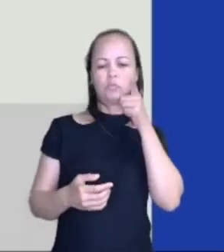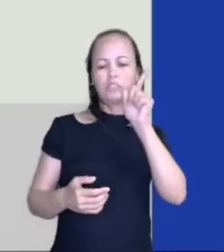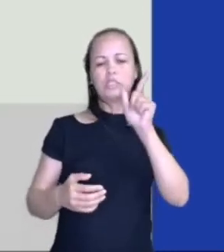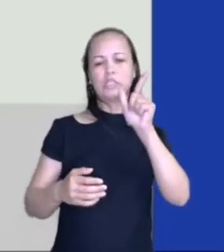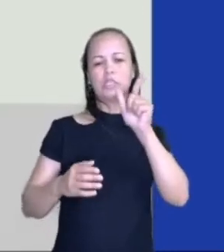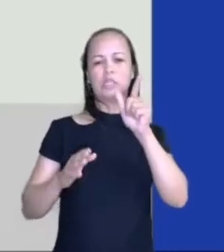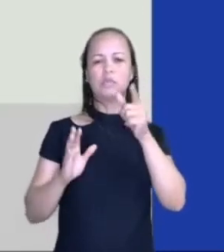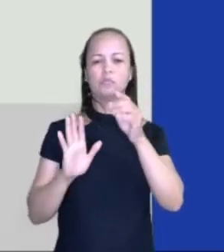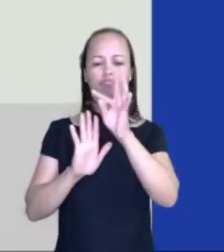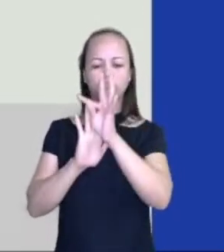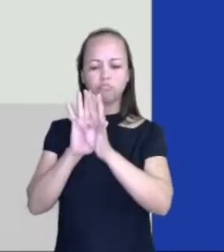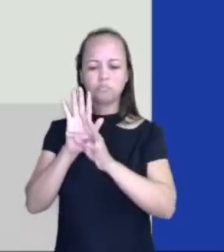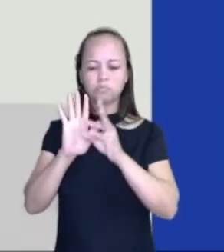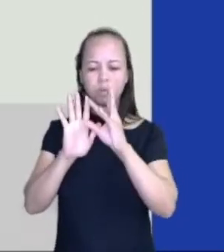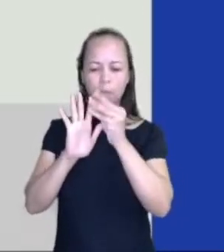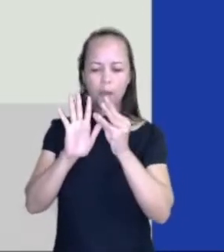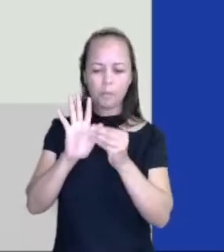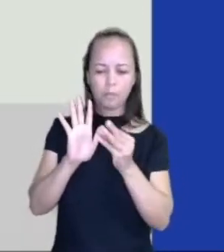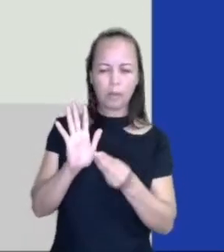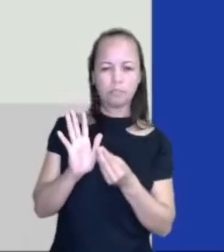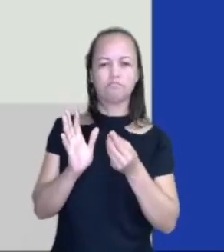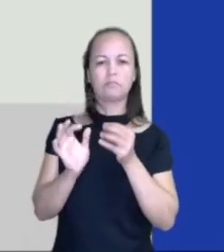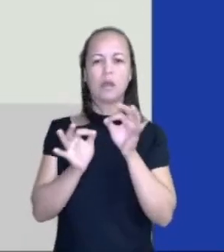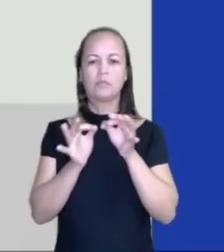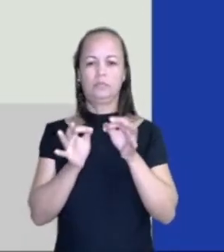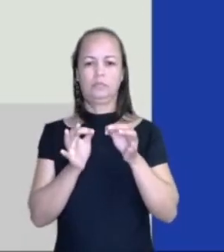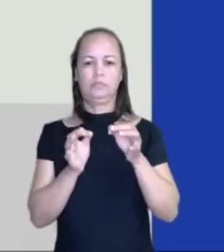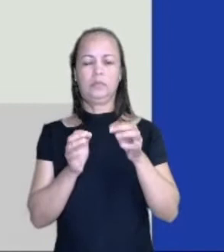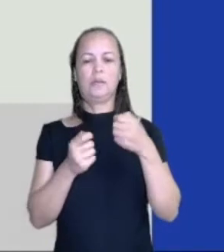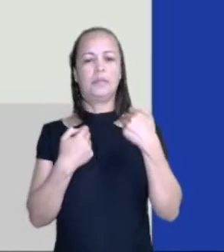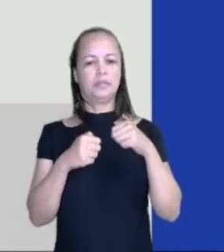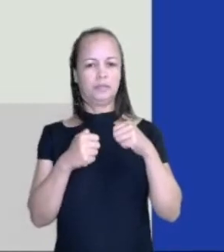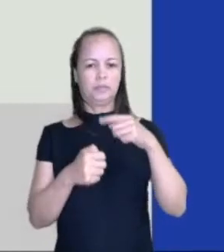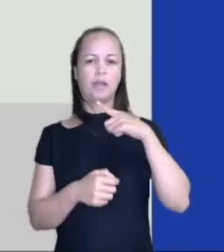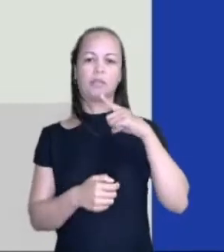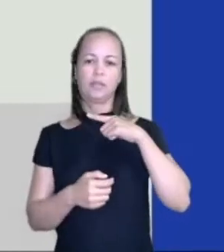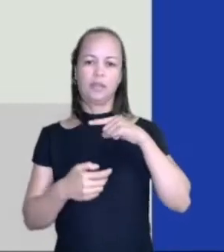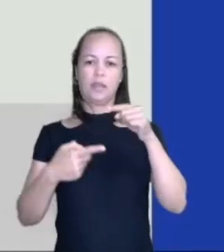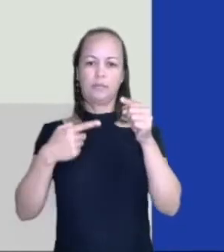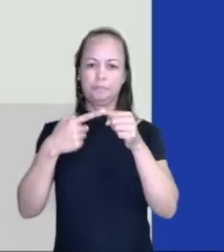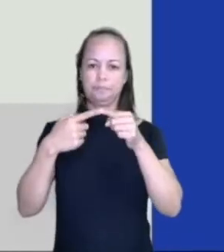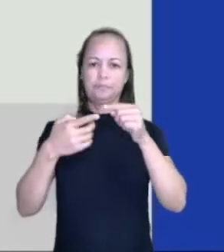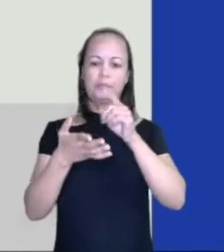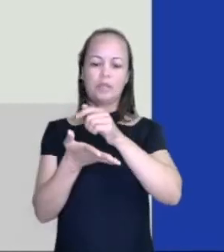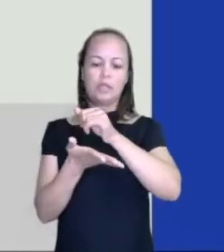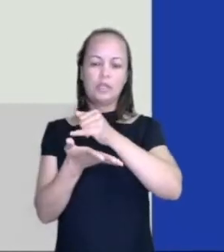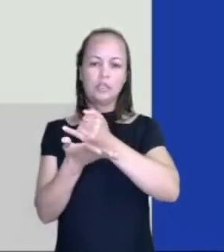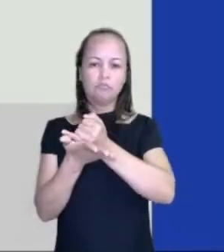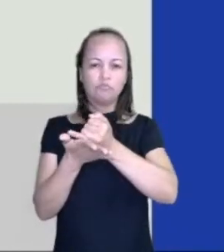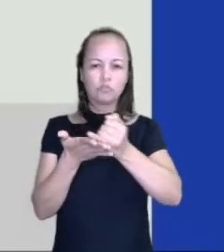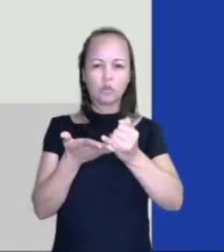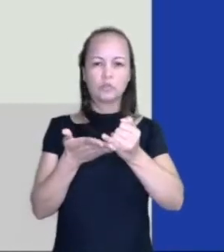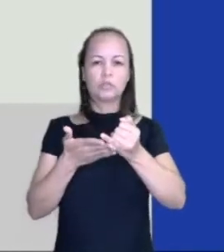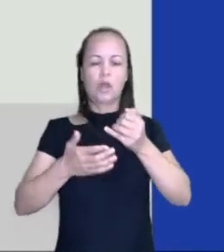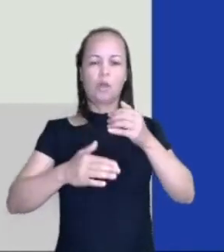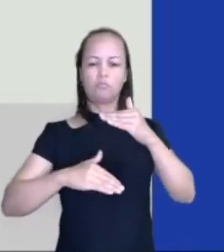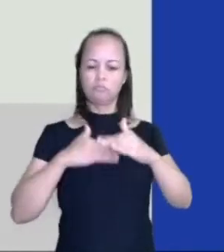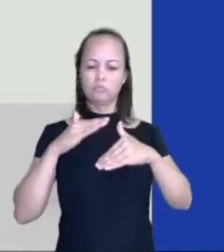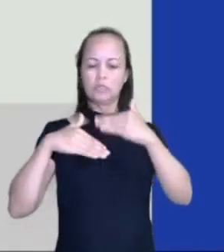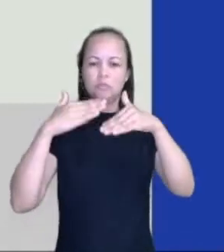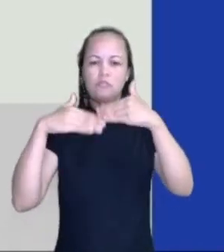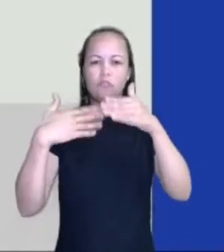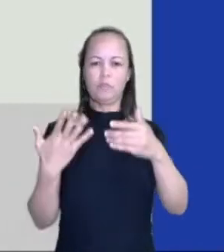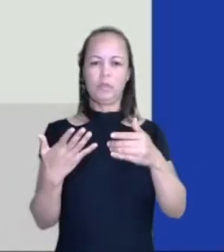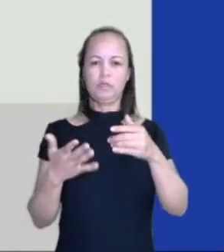narrativo. Então, tua estrutura narrativa deve conter introdução, o desenvolvimento, o